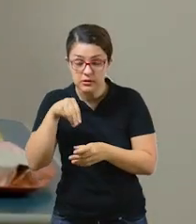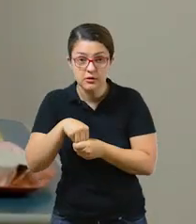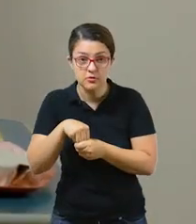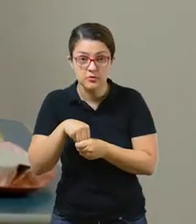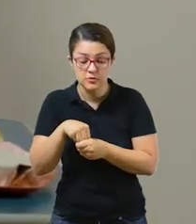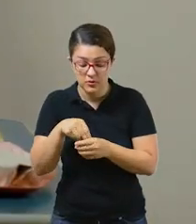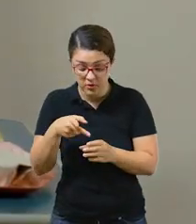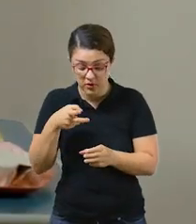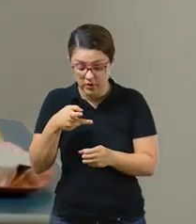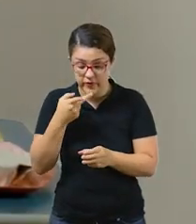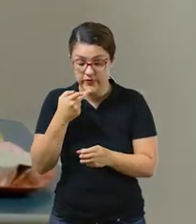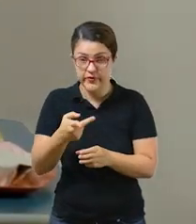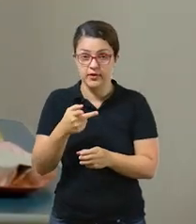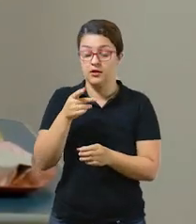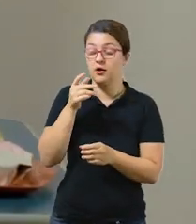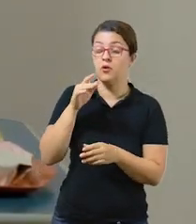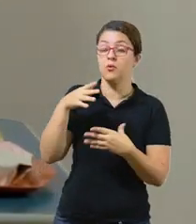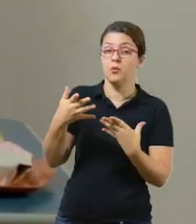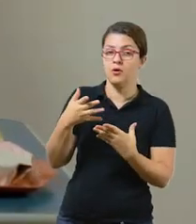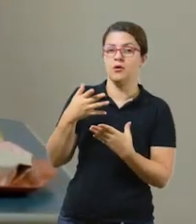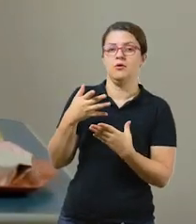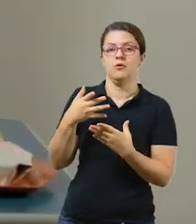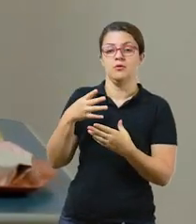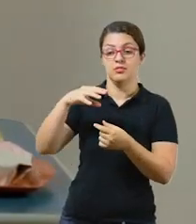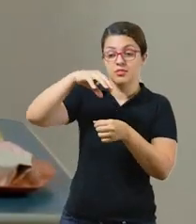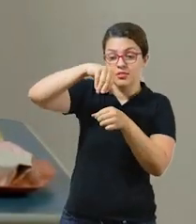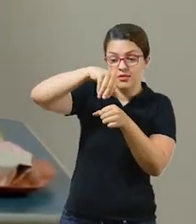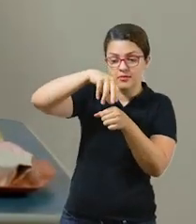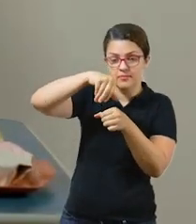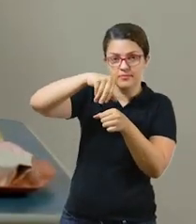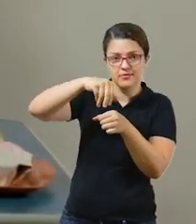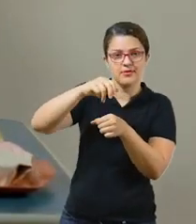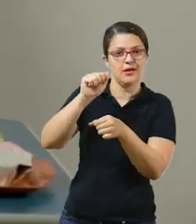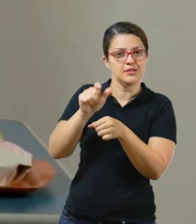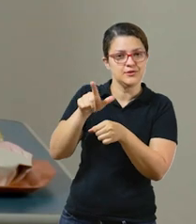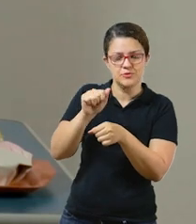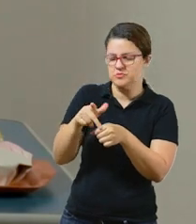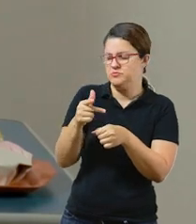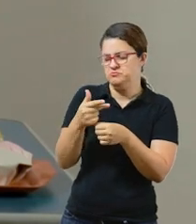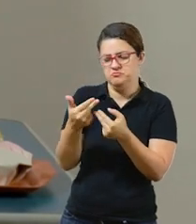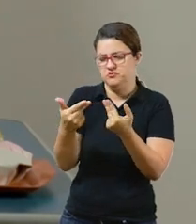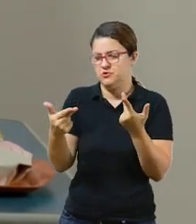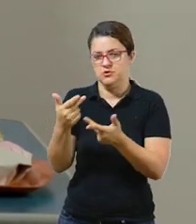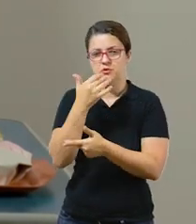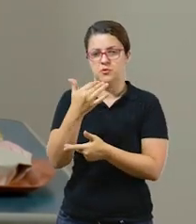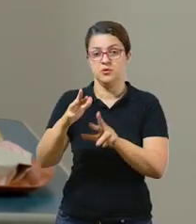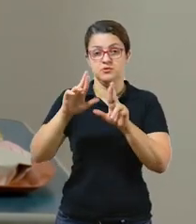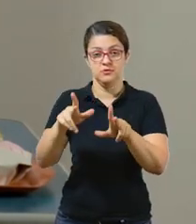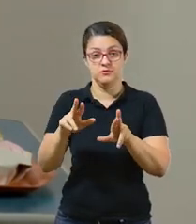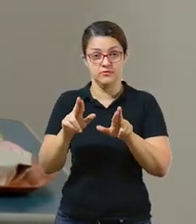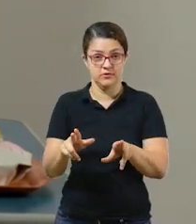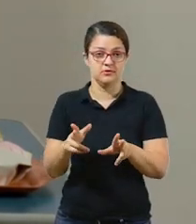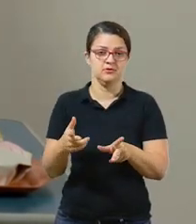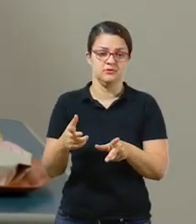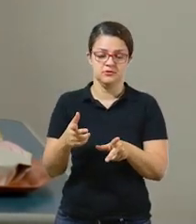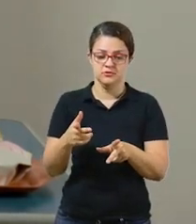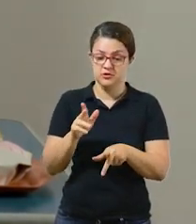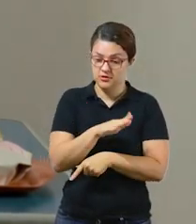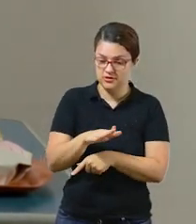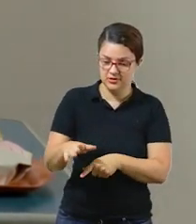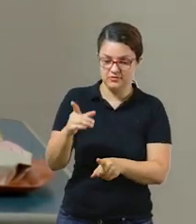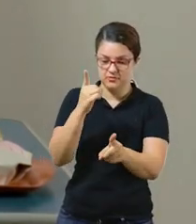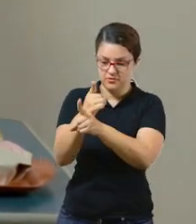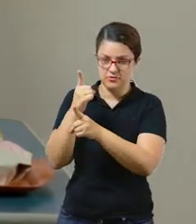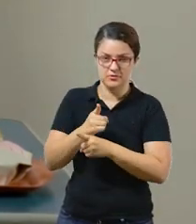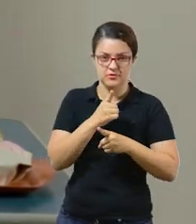está lá dentro. Então ele vai te falar, vai te contar que é uma tampinha azul, mas você faz com várias cores diferentes e a criança vai descobrindo, vai te